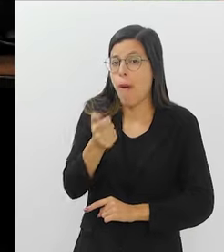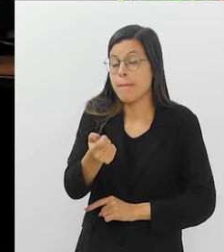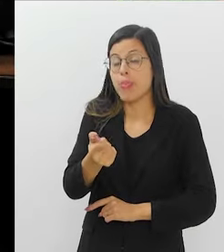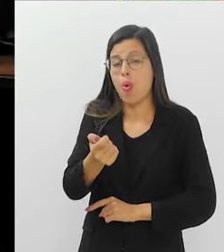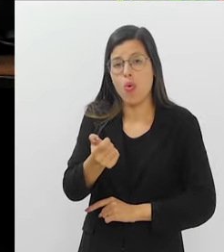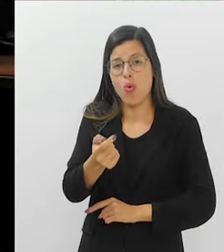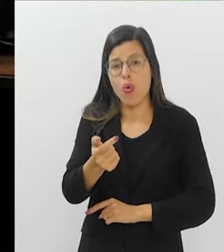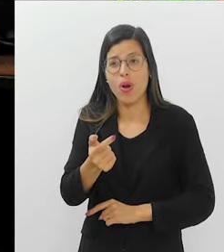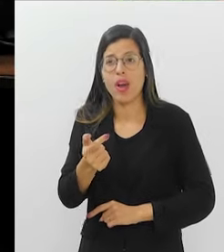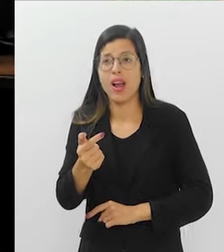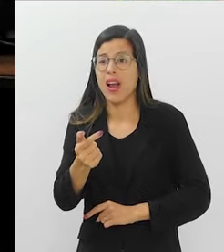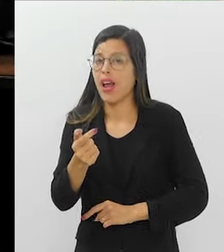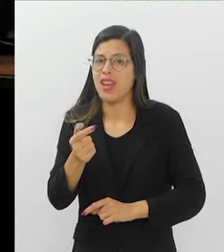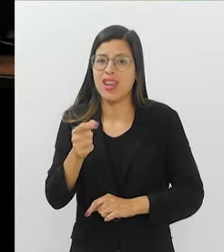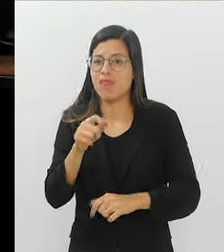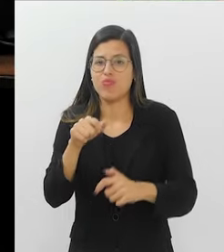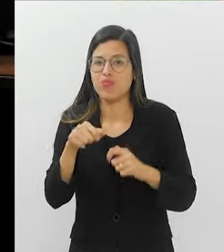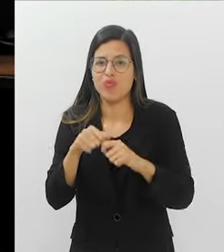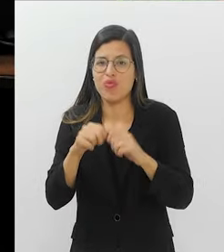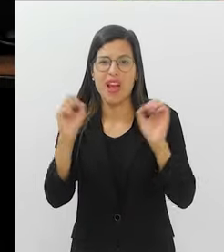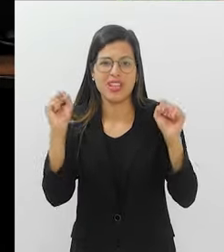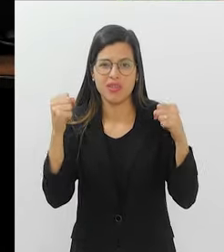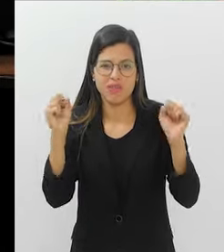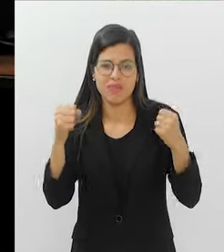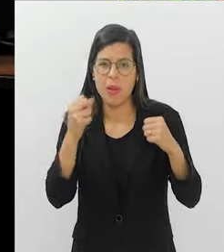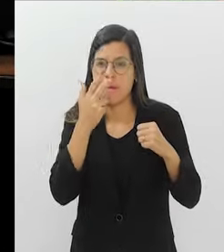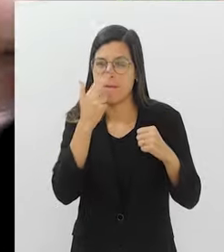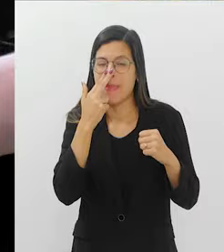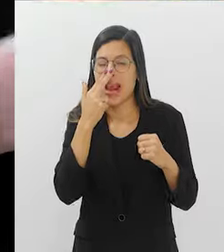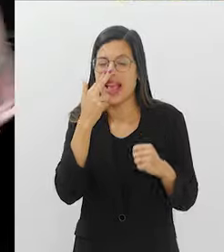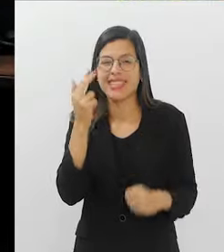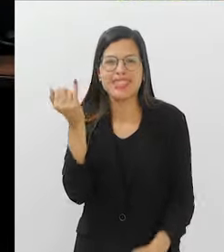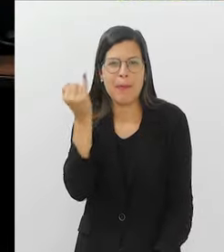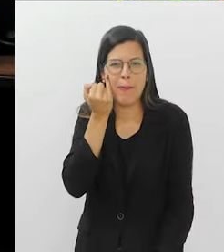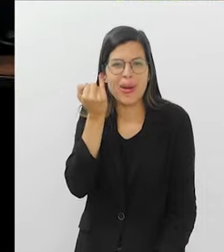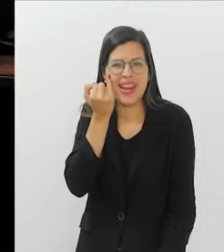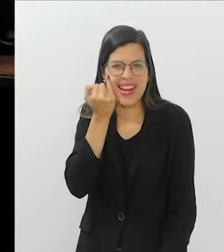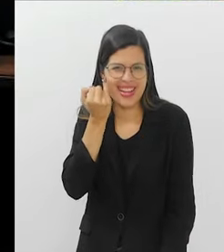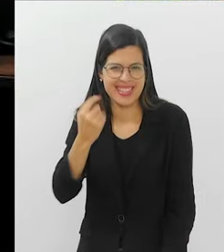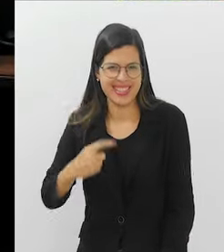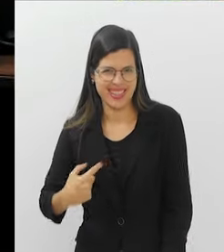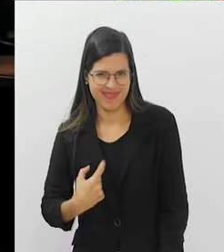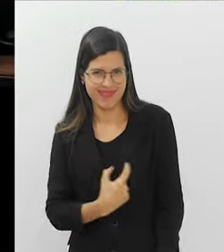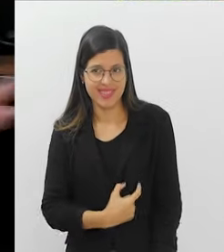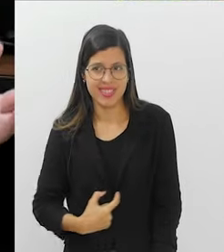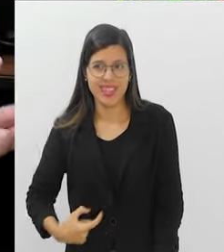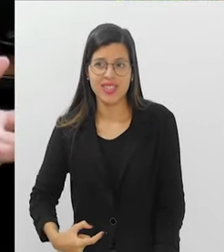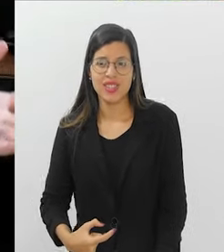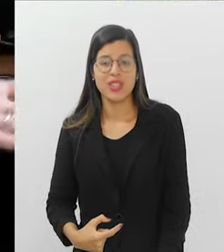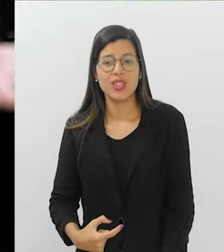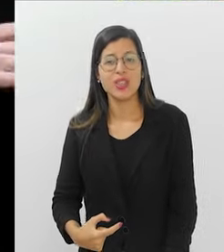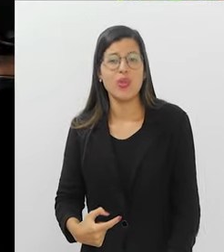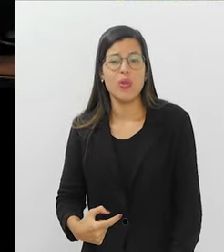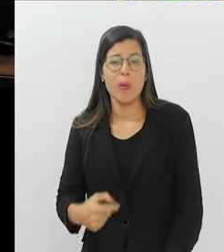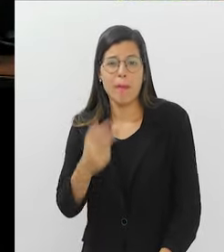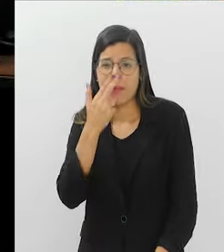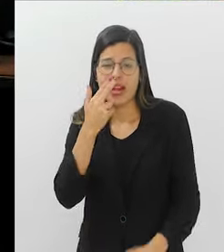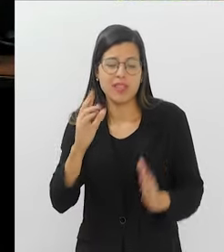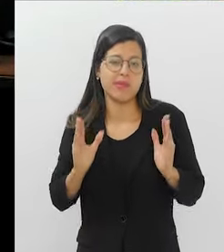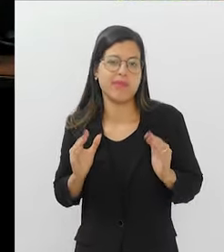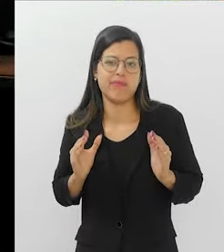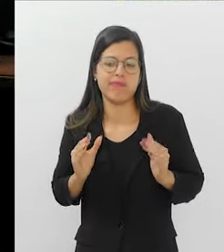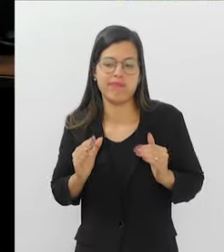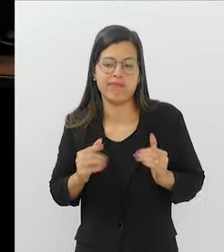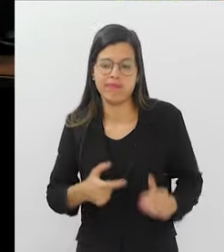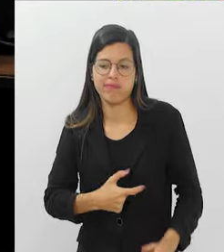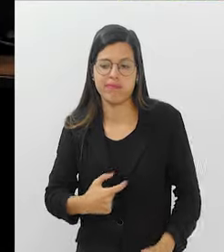água e tem um sedentarismo associado, uma preguiça intestinal, nosso intestino basicamente é feito por músculos,